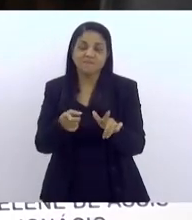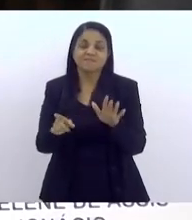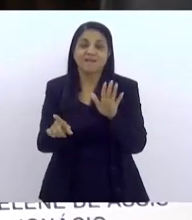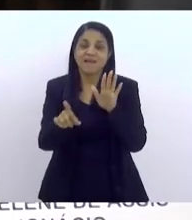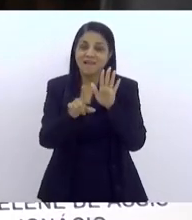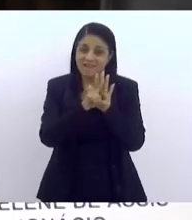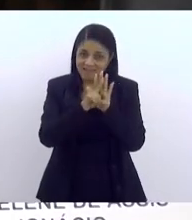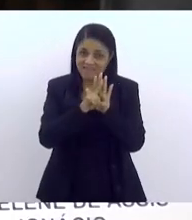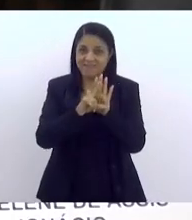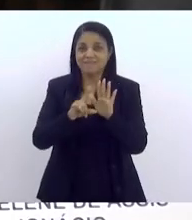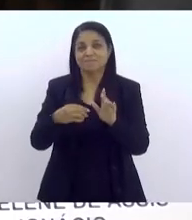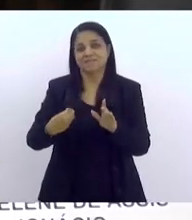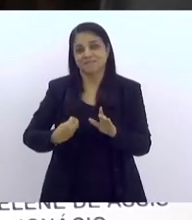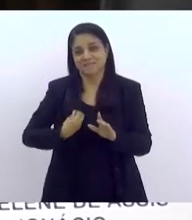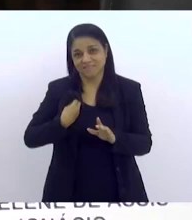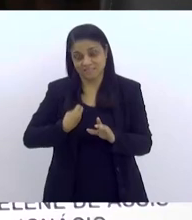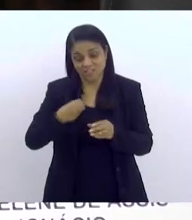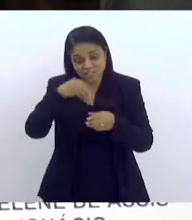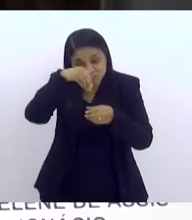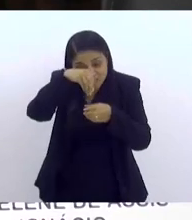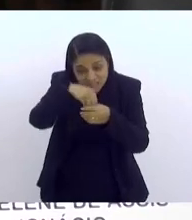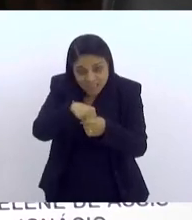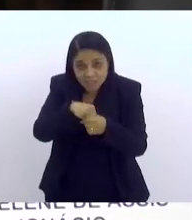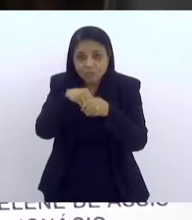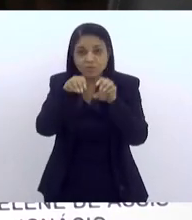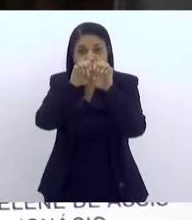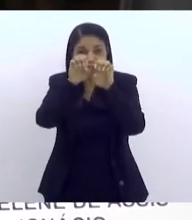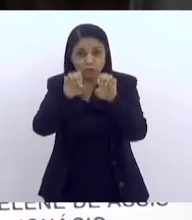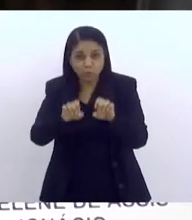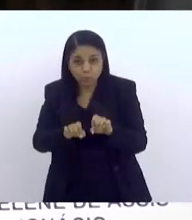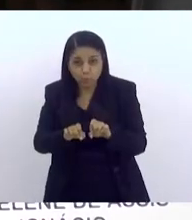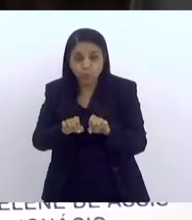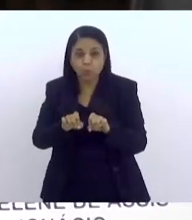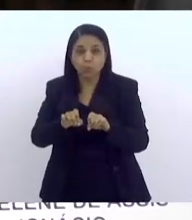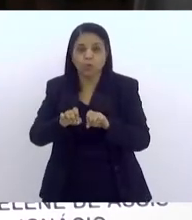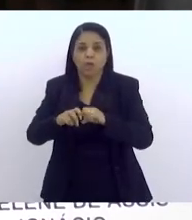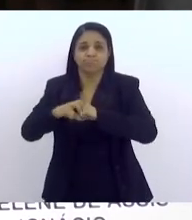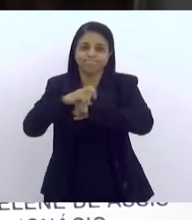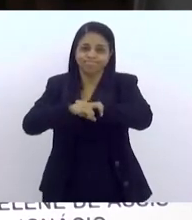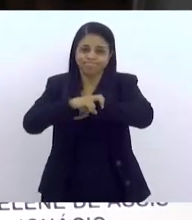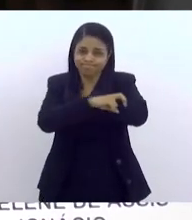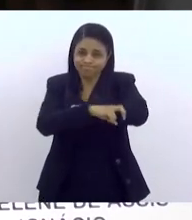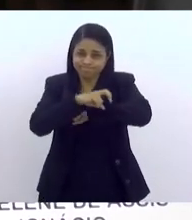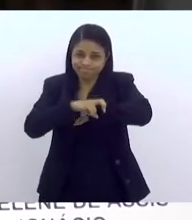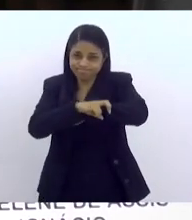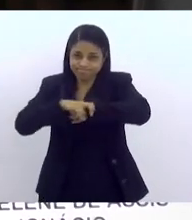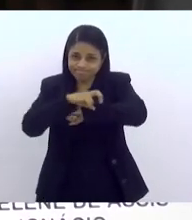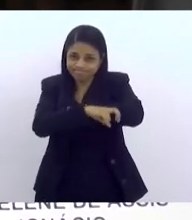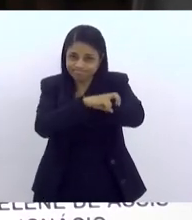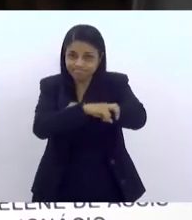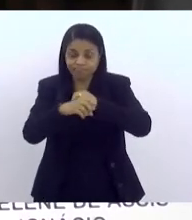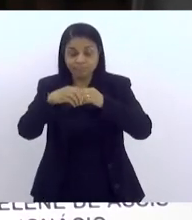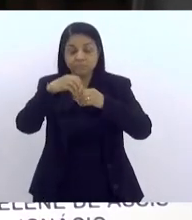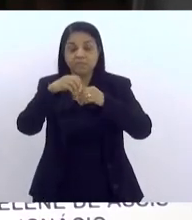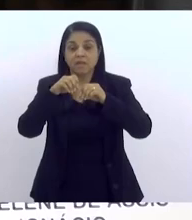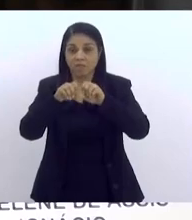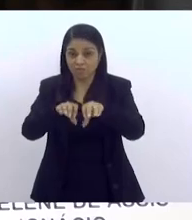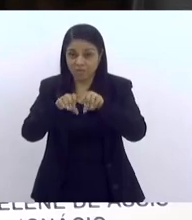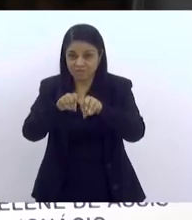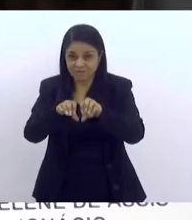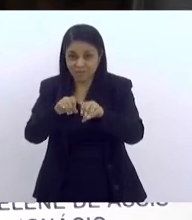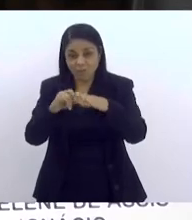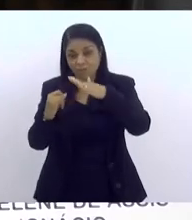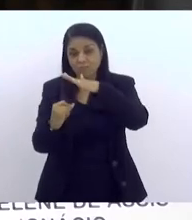existe porque não há, dentro dessa estrutura histórica, que é a educação, que é uma das